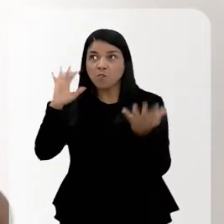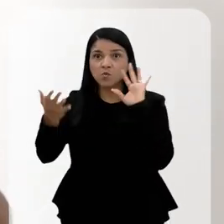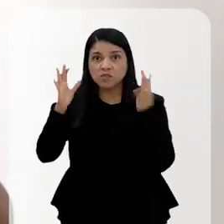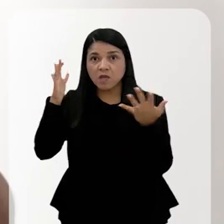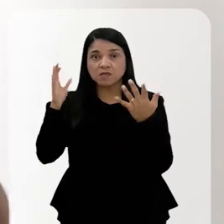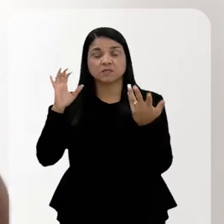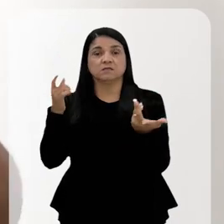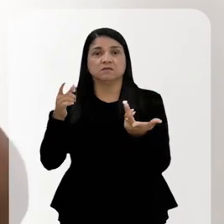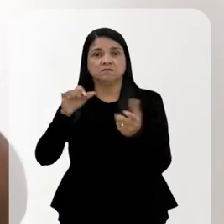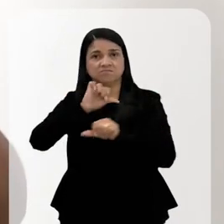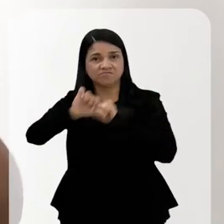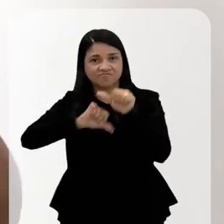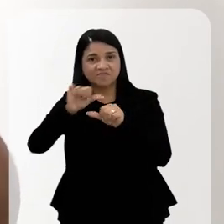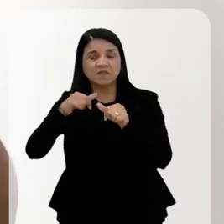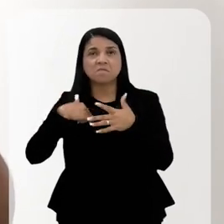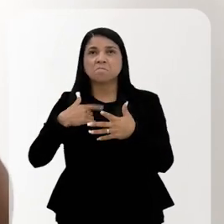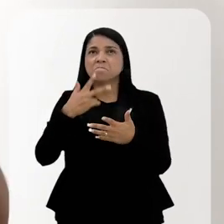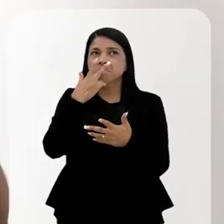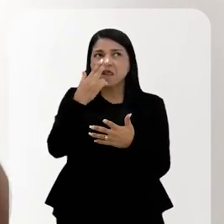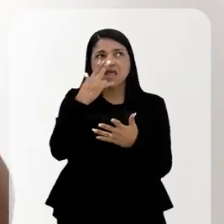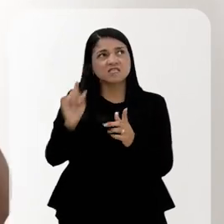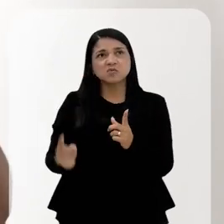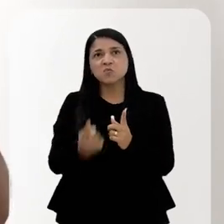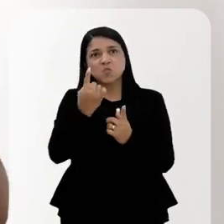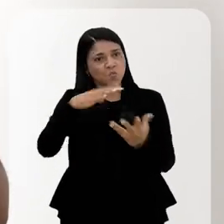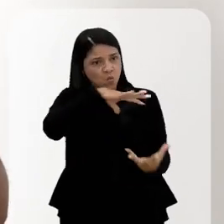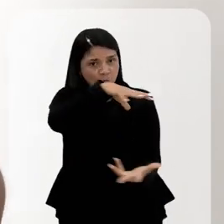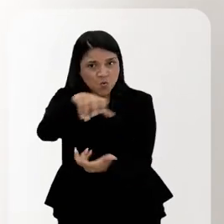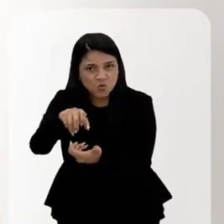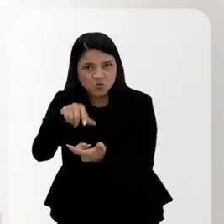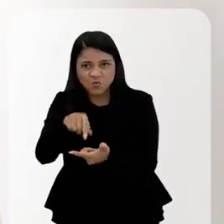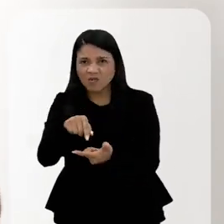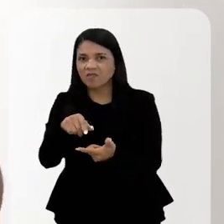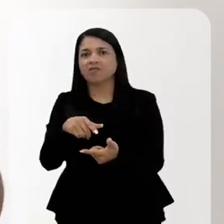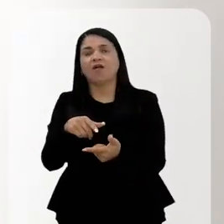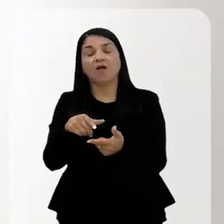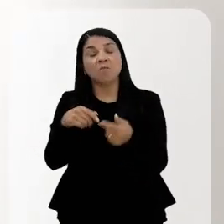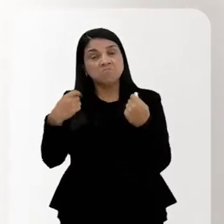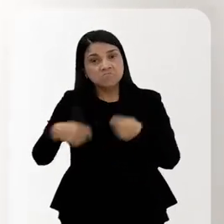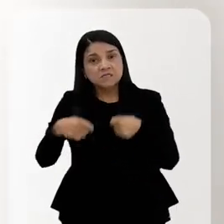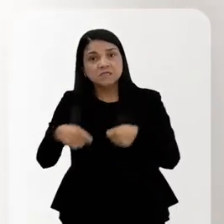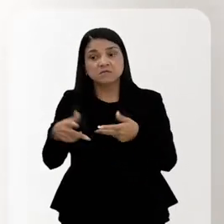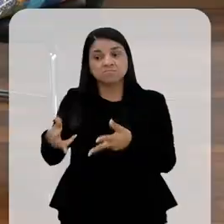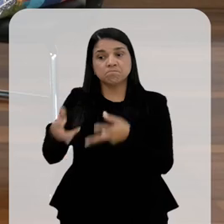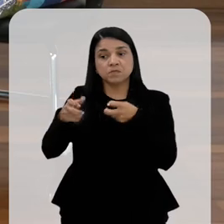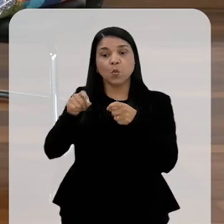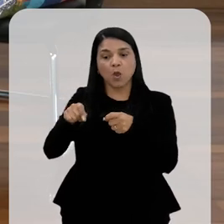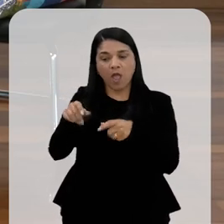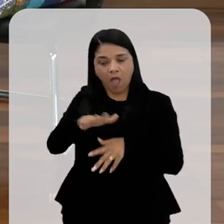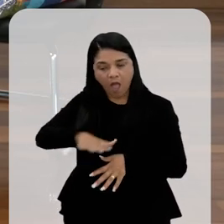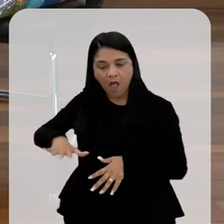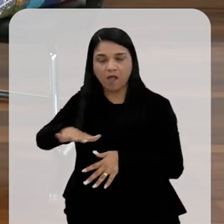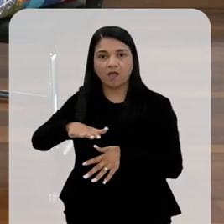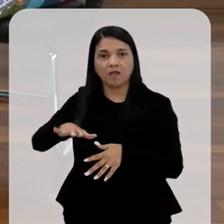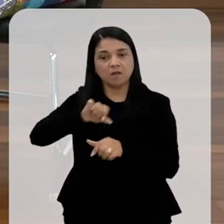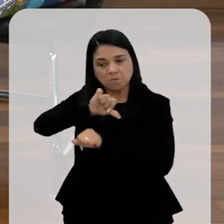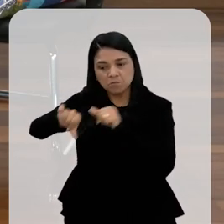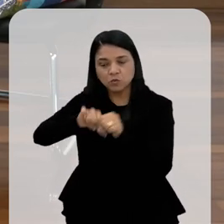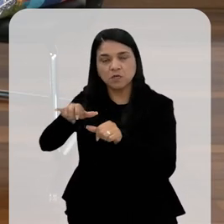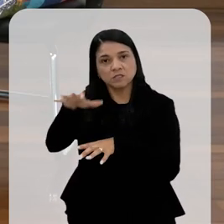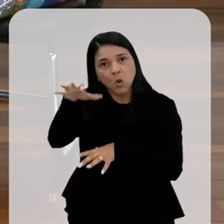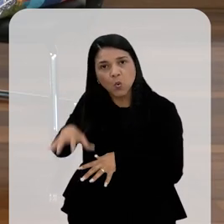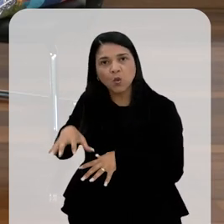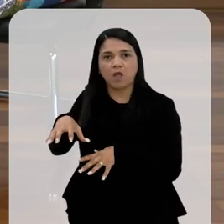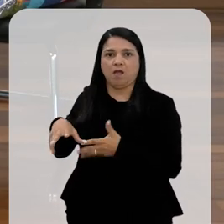de mudanças climáticas, pode parecer que a gente está falando disso como uma questão unicamente global, mas é importante levar em consideração os efeitos no território